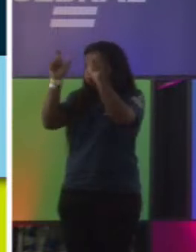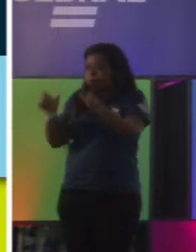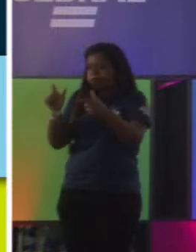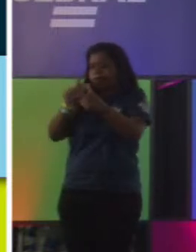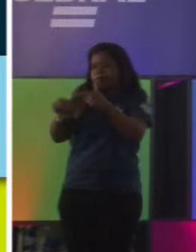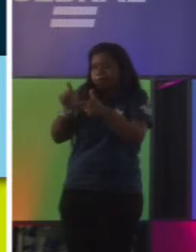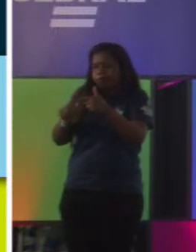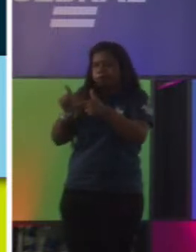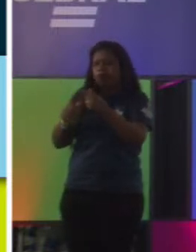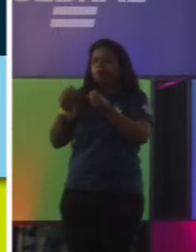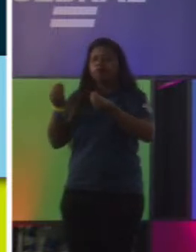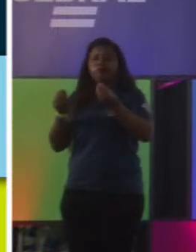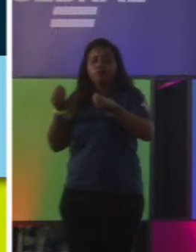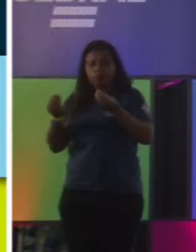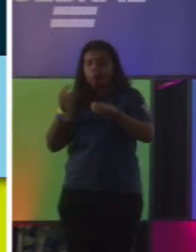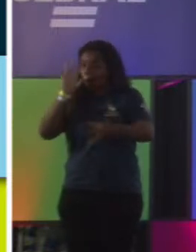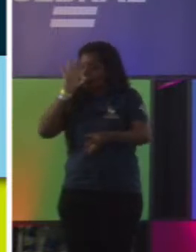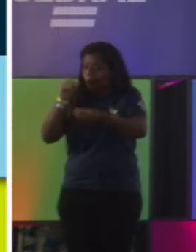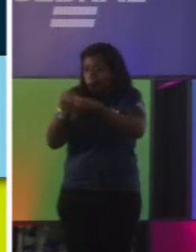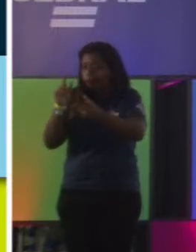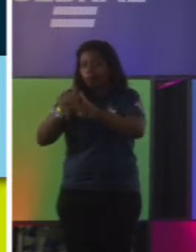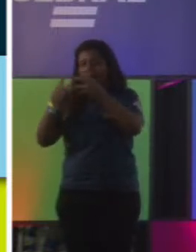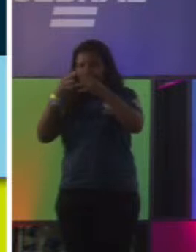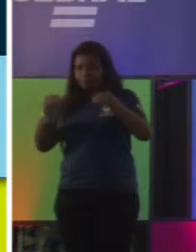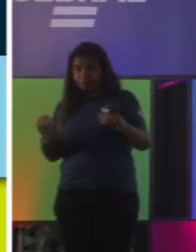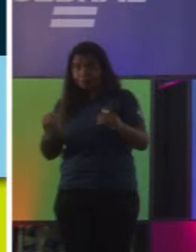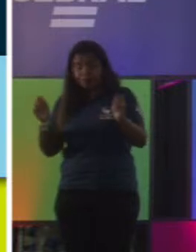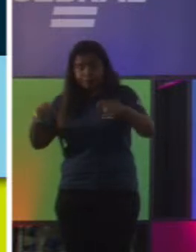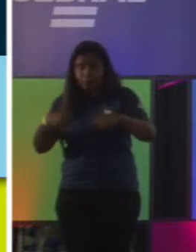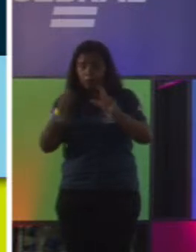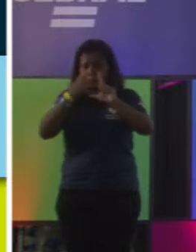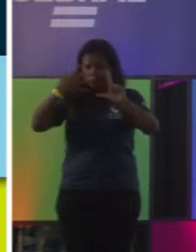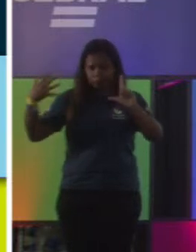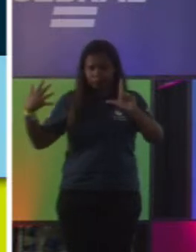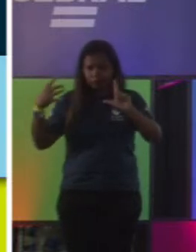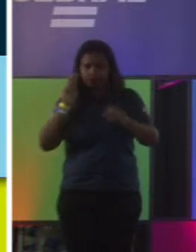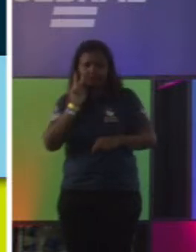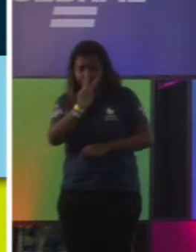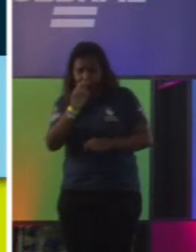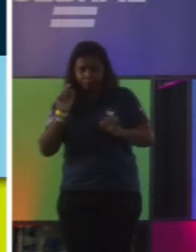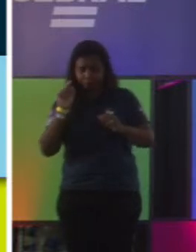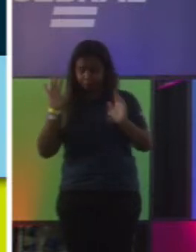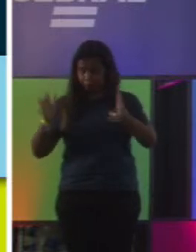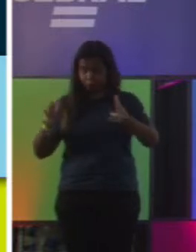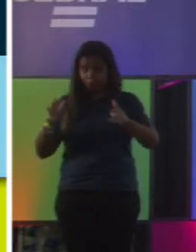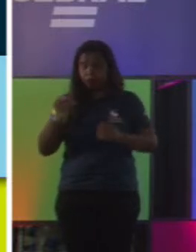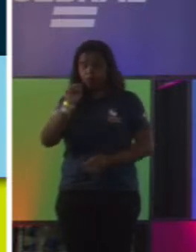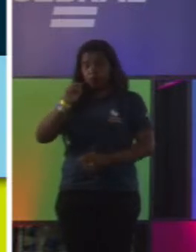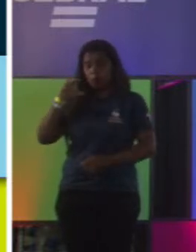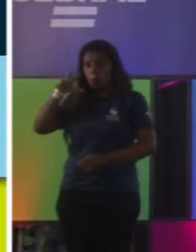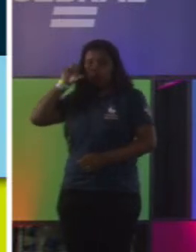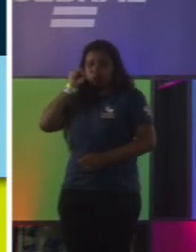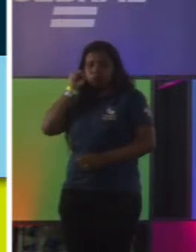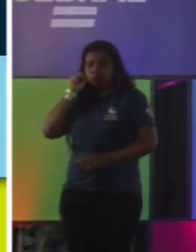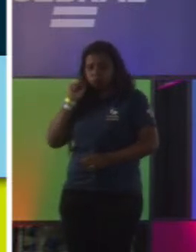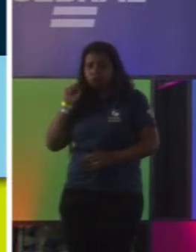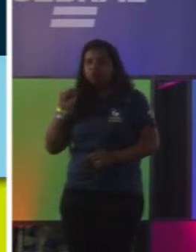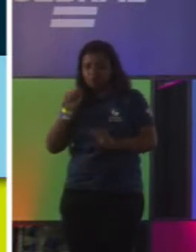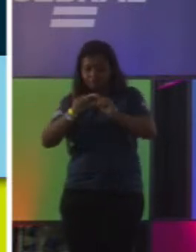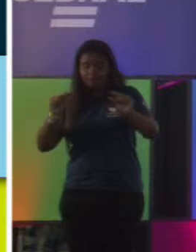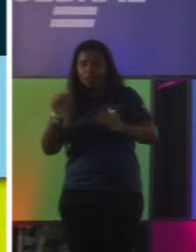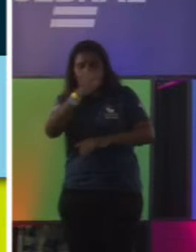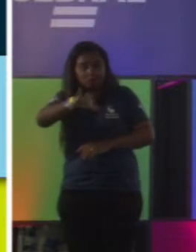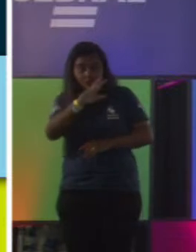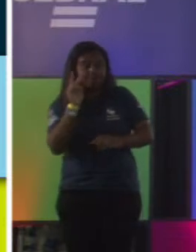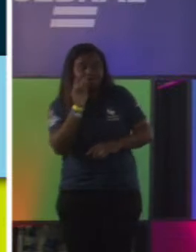como você pode fazer isso. Alguém já viu aquela série no Netflix do Spotify agora? Só na faixa? Ela, não, você tem que assistir. Ela fala